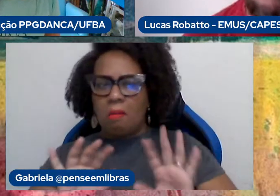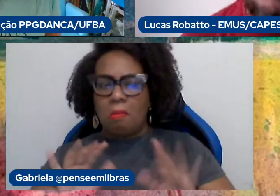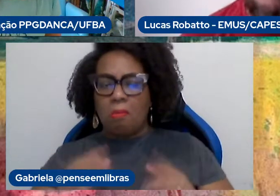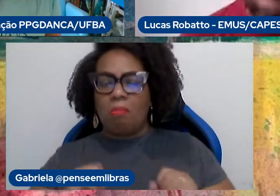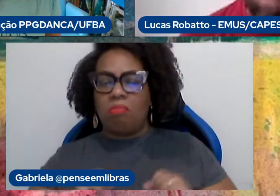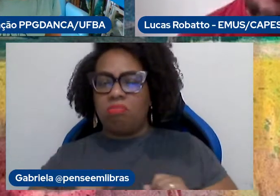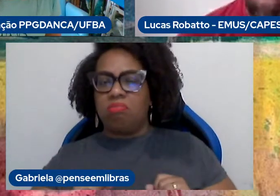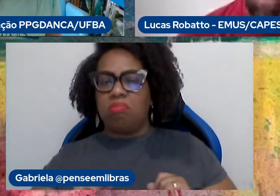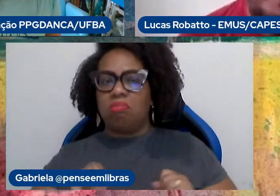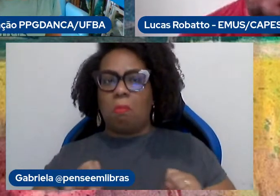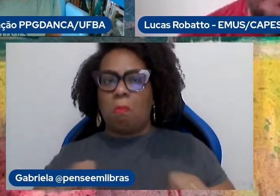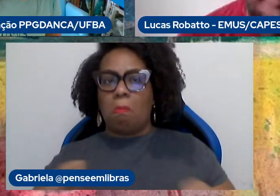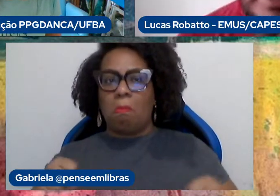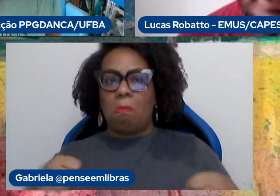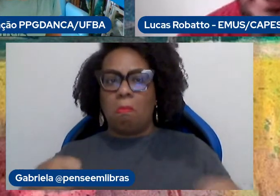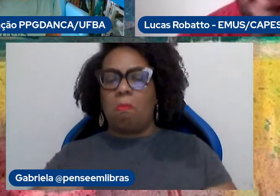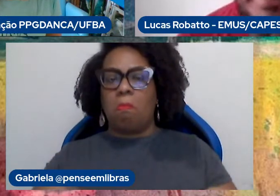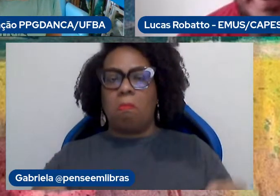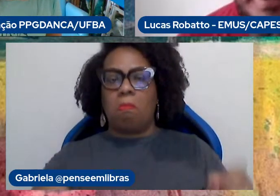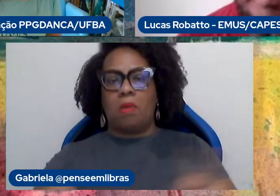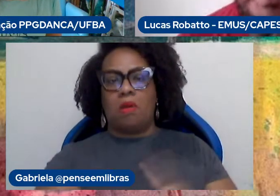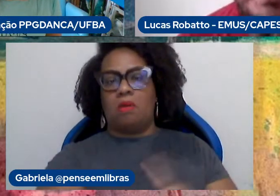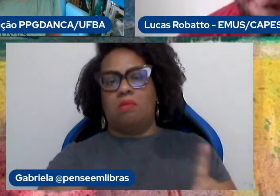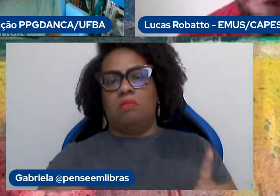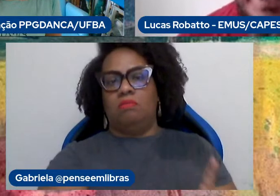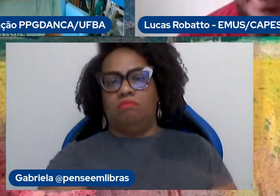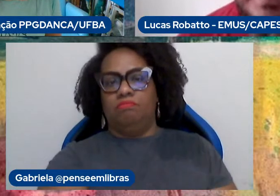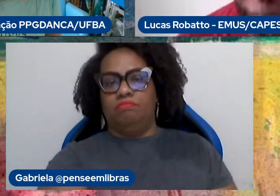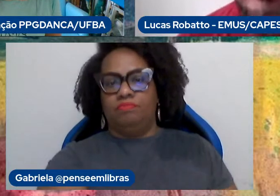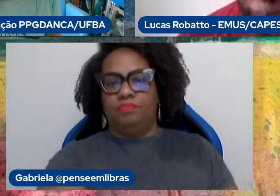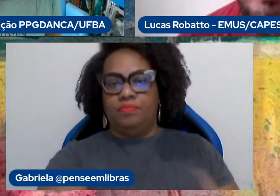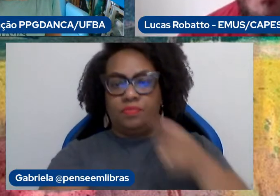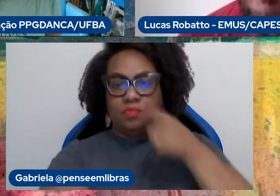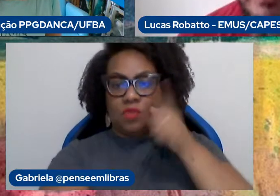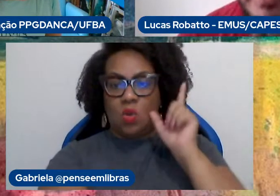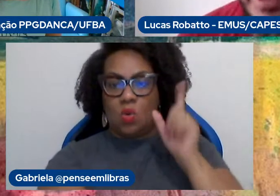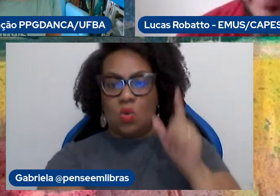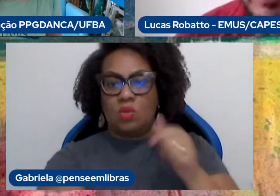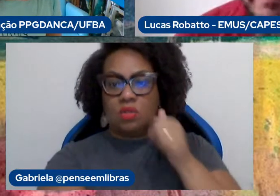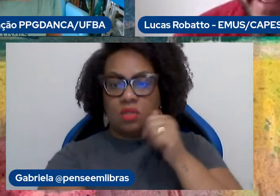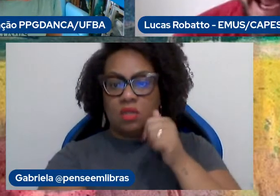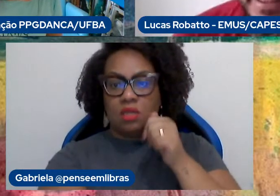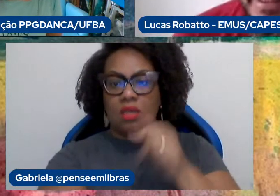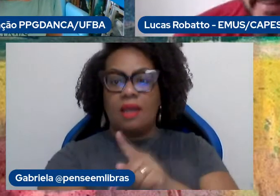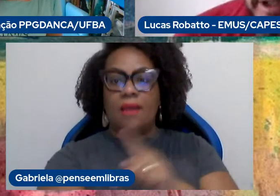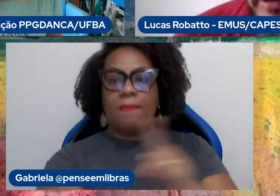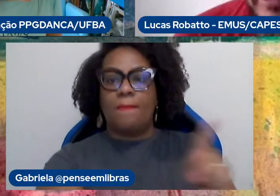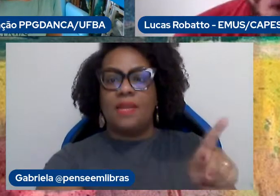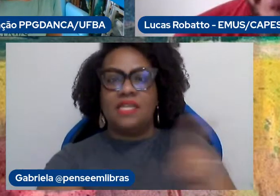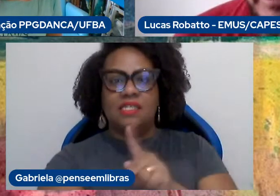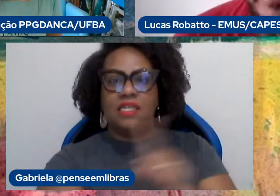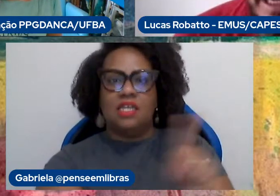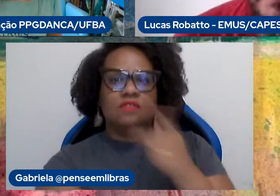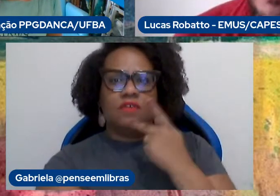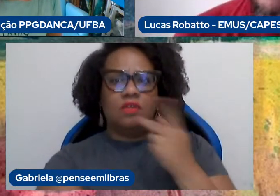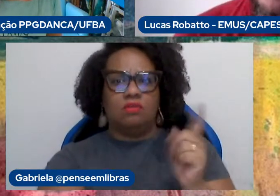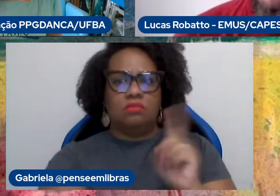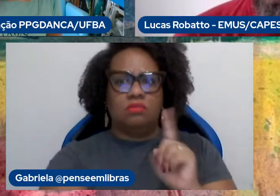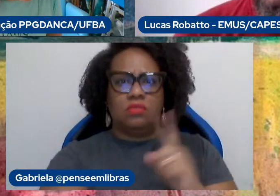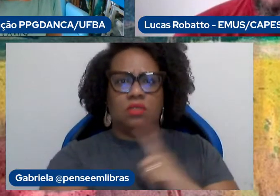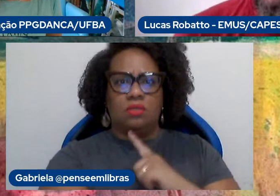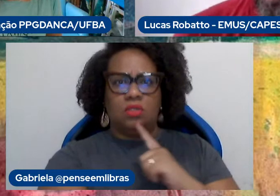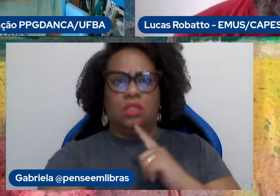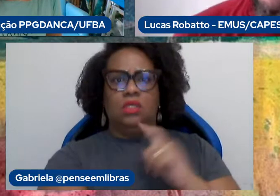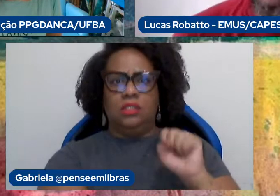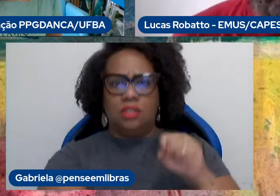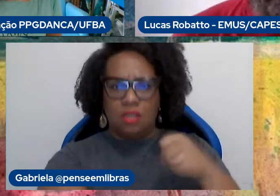foi, ontem, a presidente, ela só falou, não, estou empenhada, estamos indo para o Supremo Tribunal para resolver